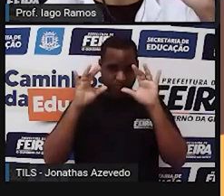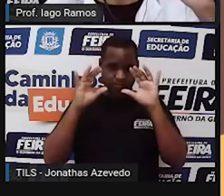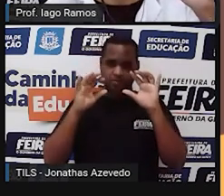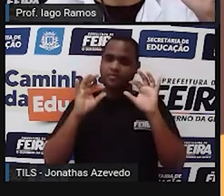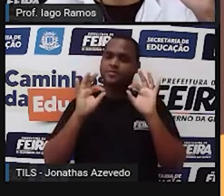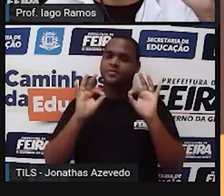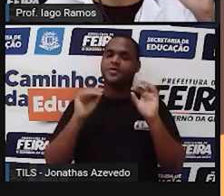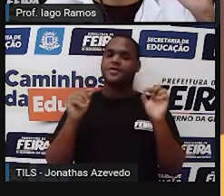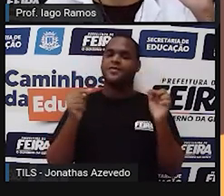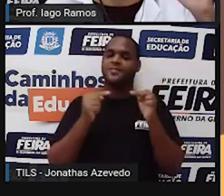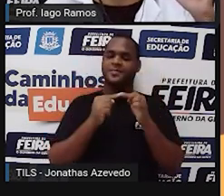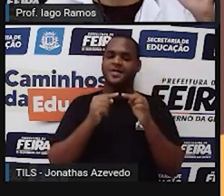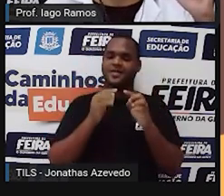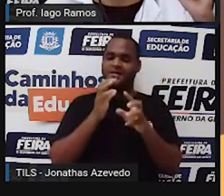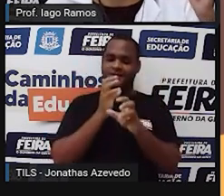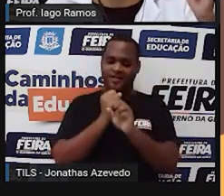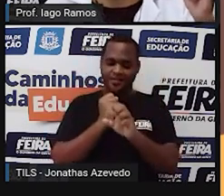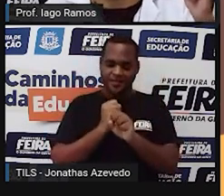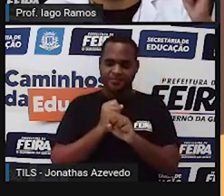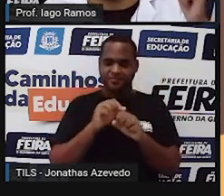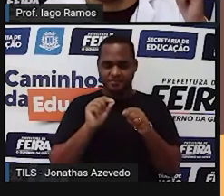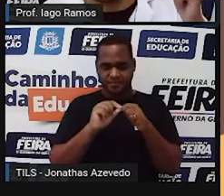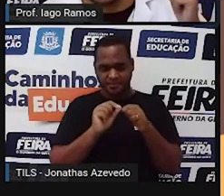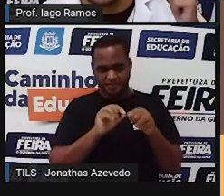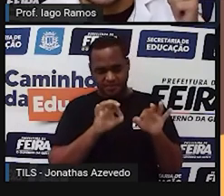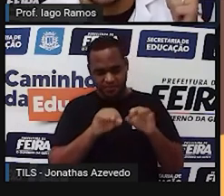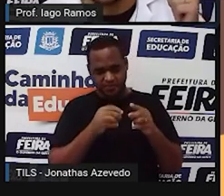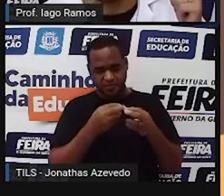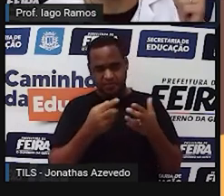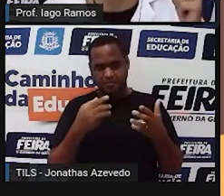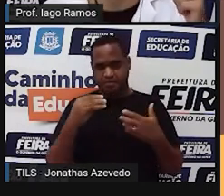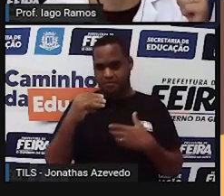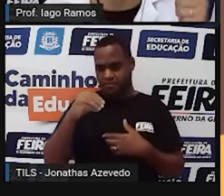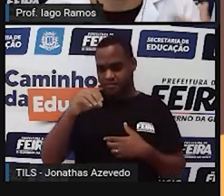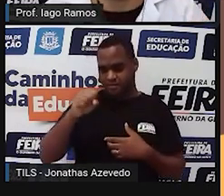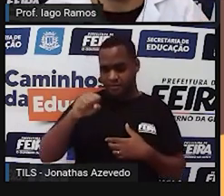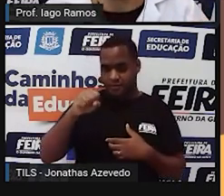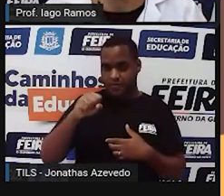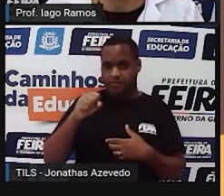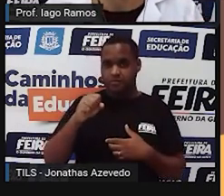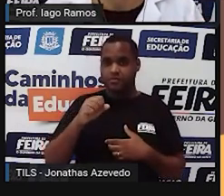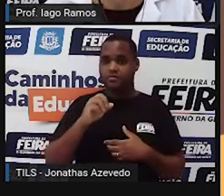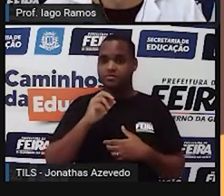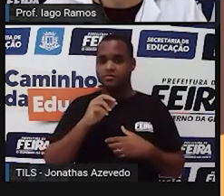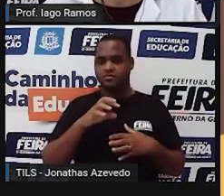a parte do cálculo que a gente vai fazer. Ó, vamos lá. 30 segundos, respiração.